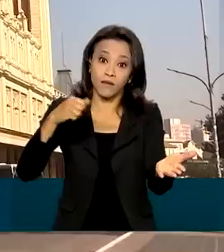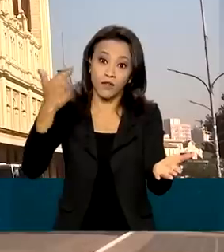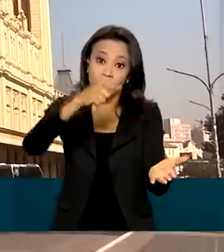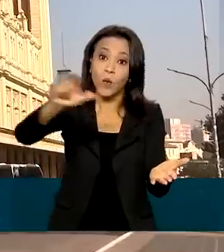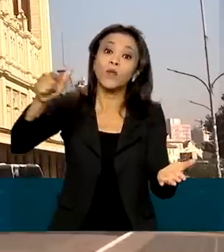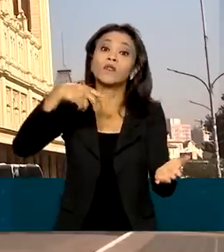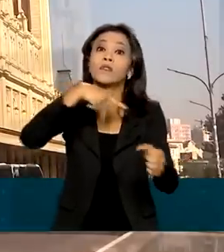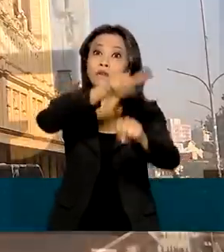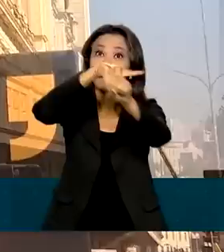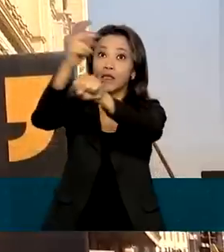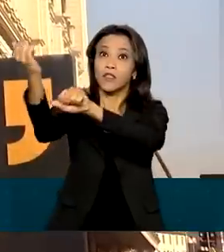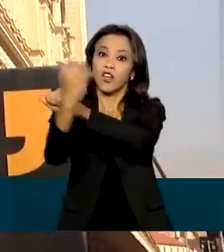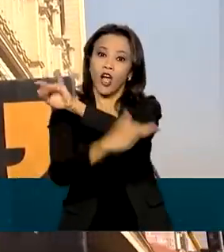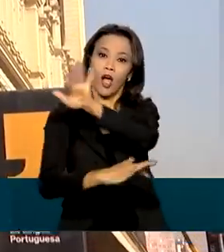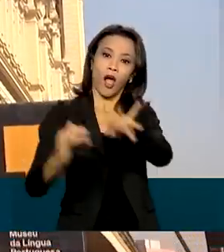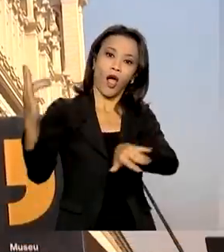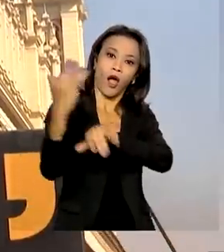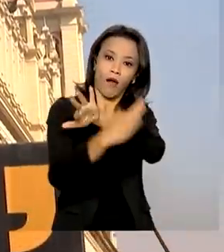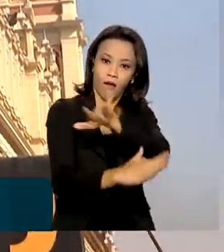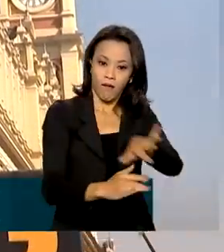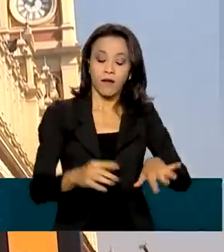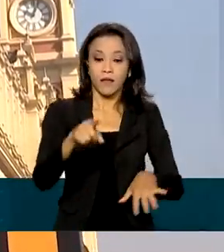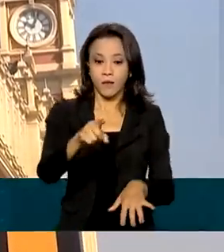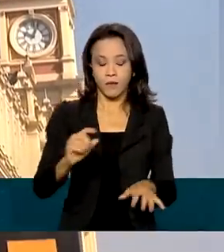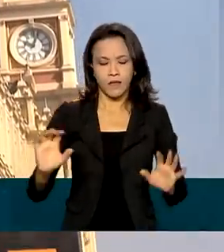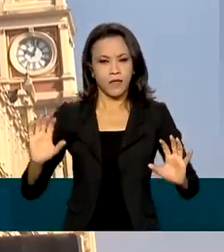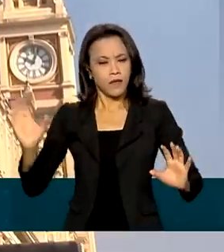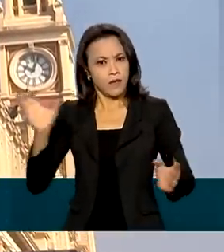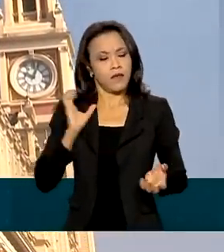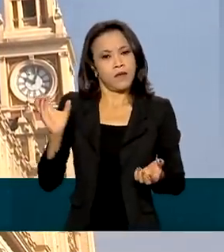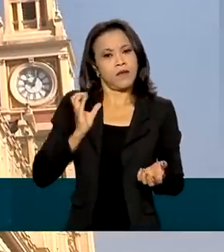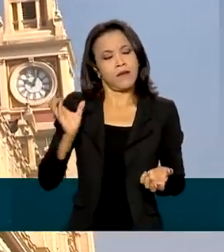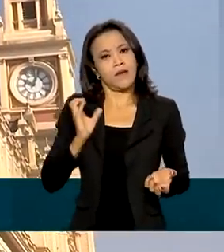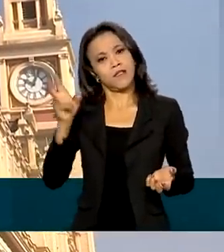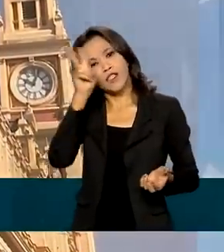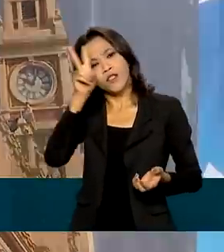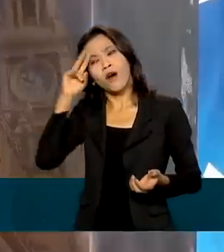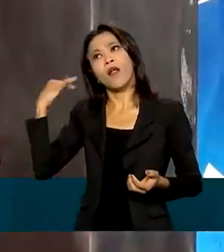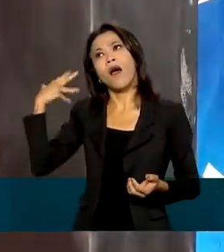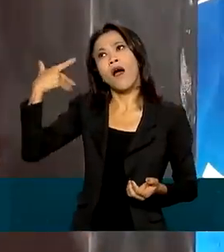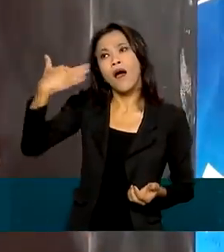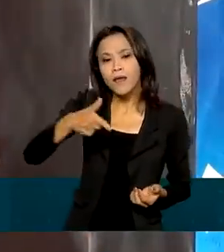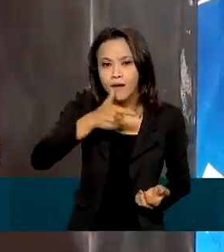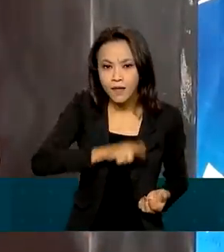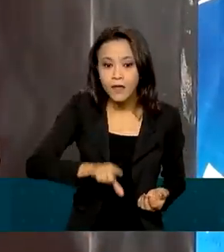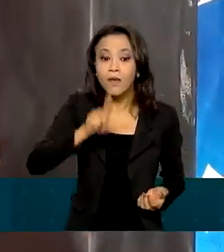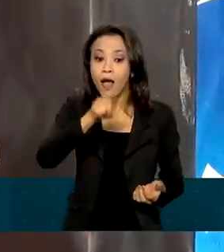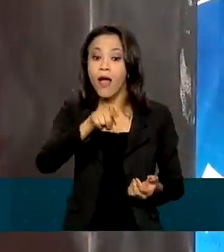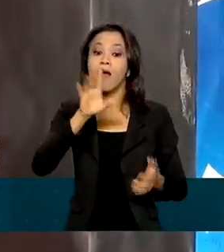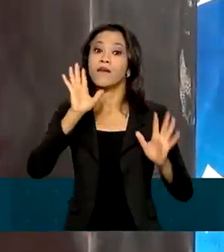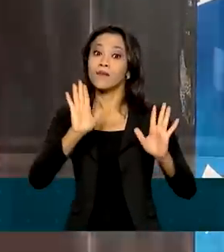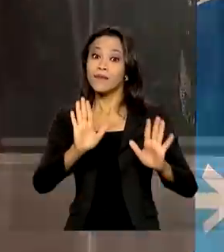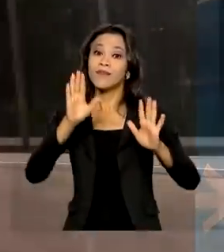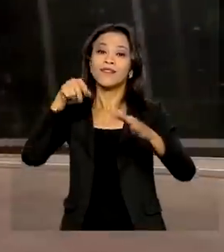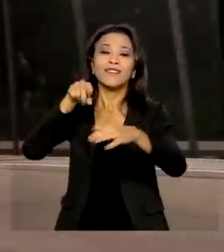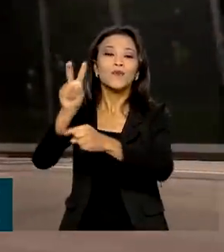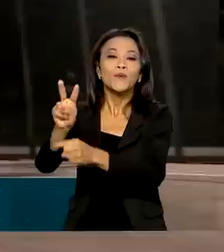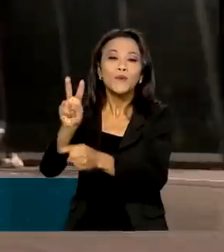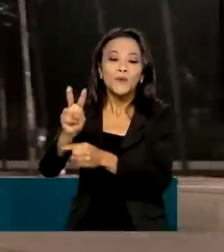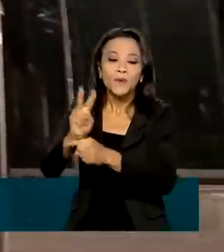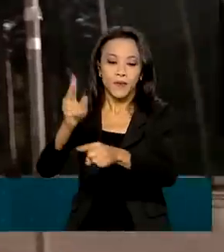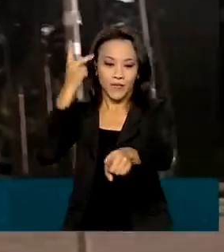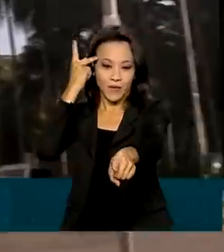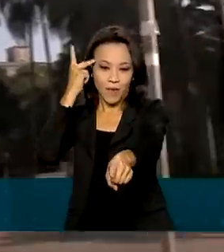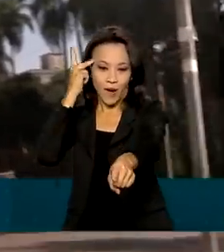XIX. A riqueza, a diversidade e a história do nosso idioma são preservadas pelo Museu da Língua Portuguesa em São